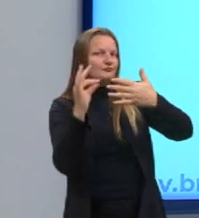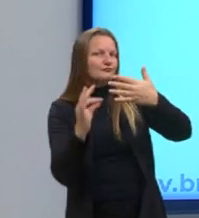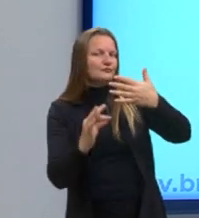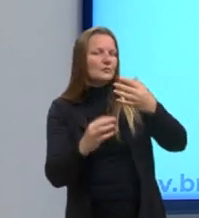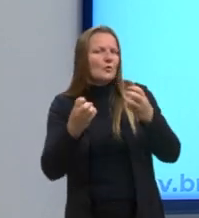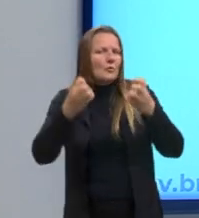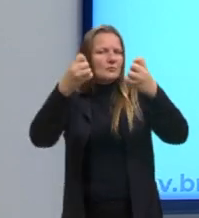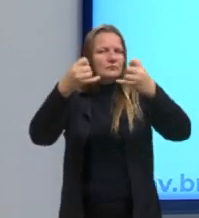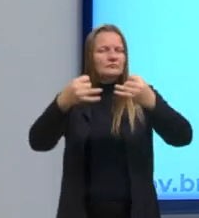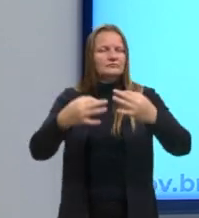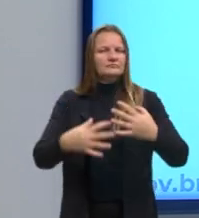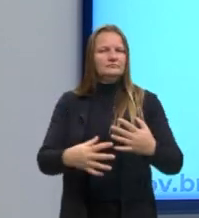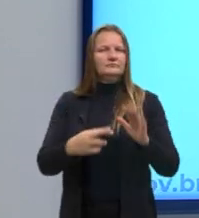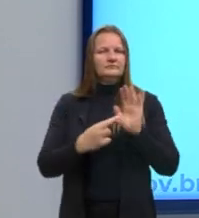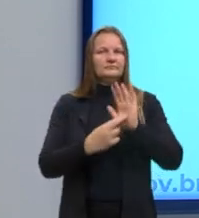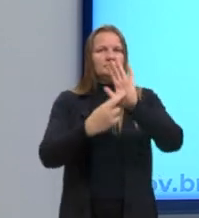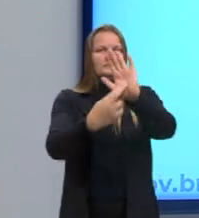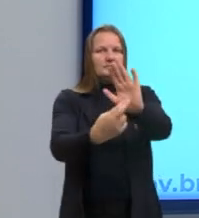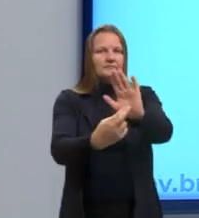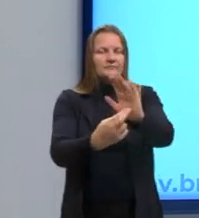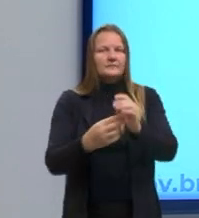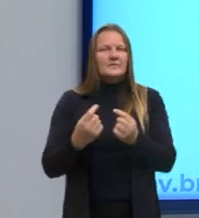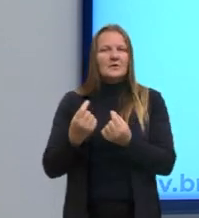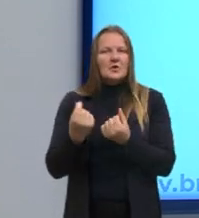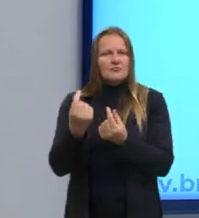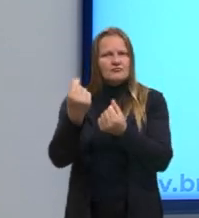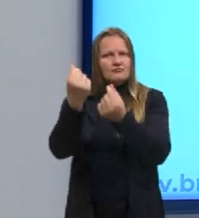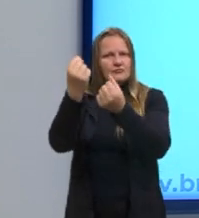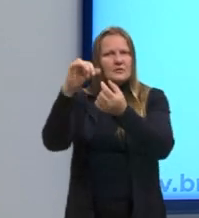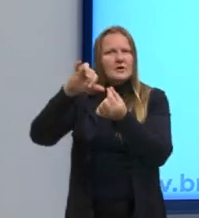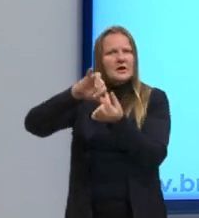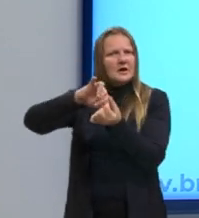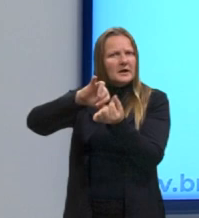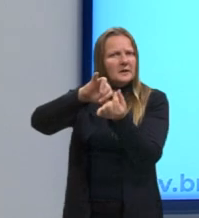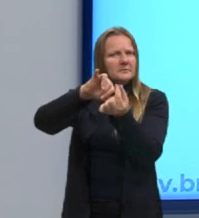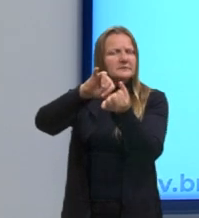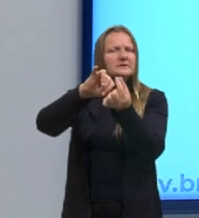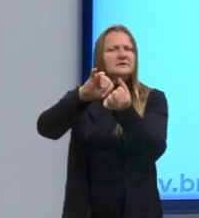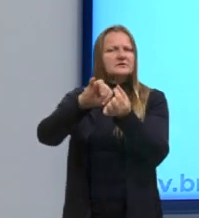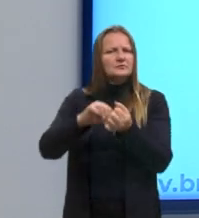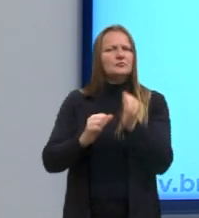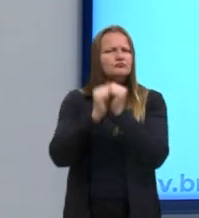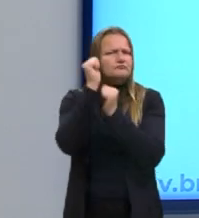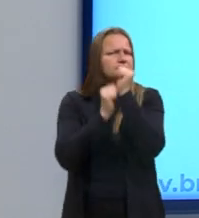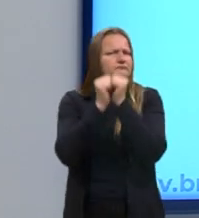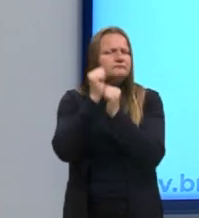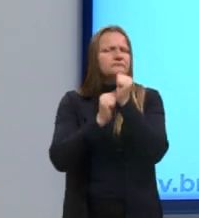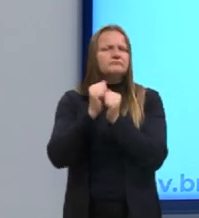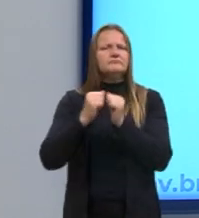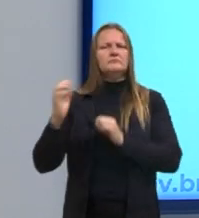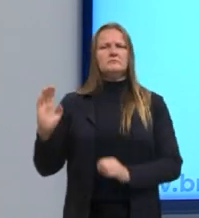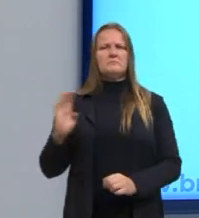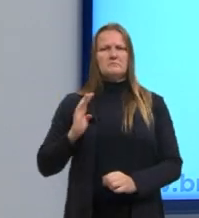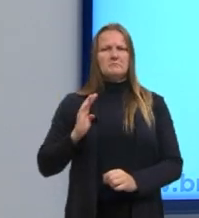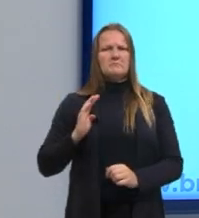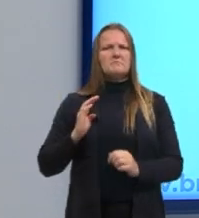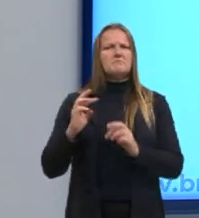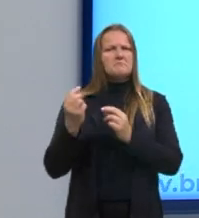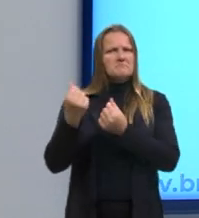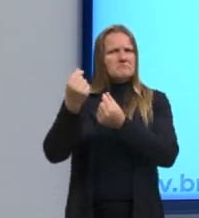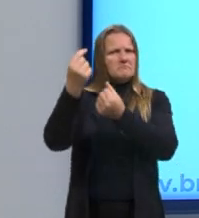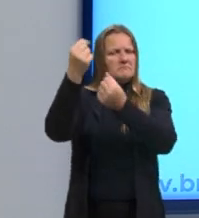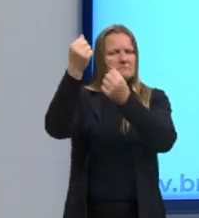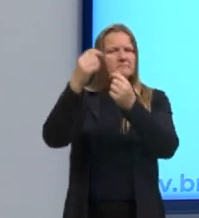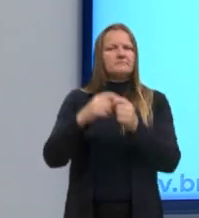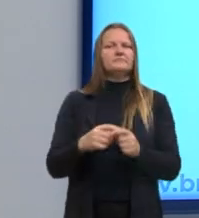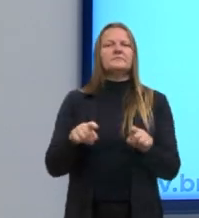se representa? Então, olha, o capitalismo industrial, produção em massa, a burocracia. De